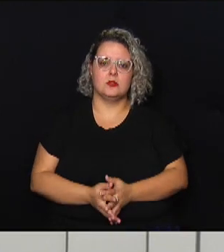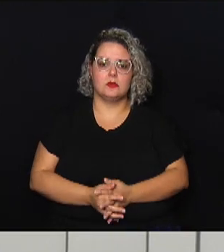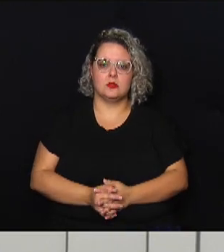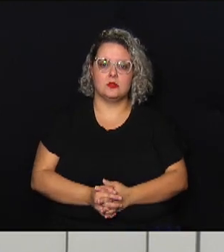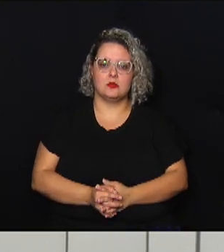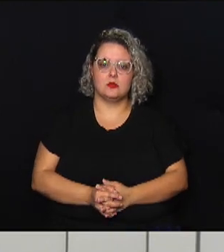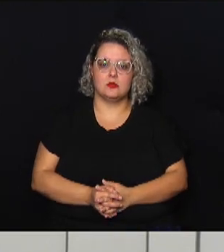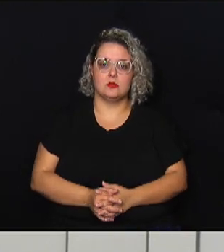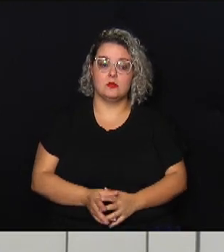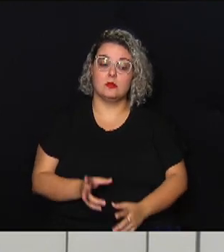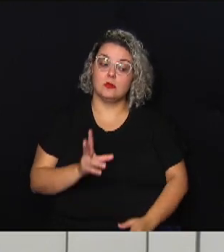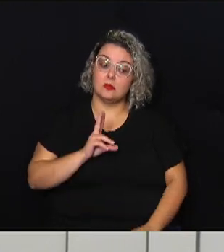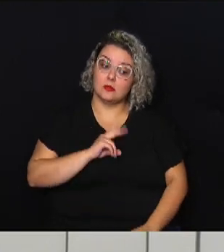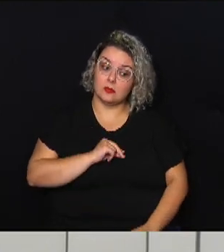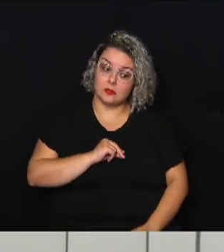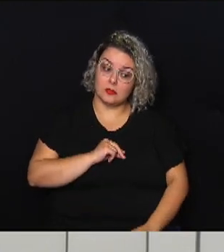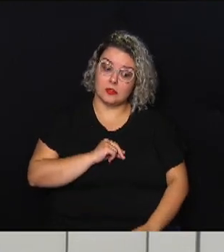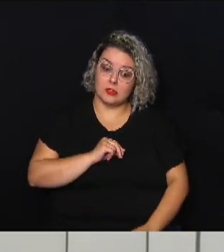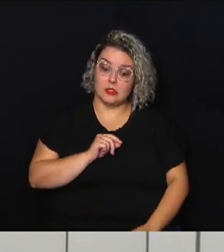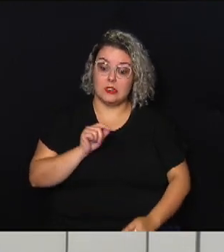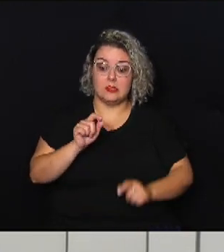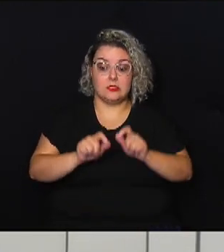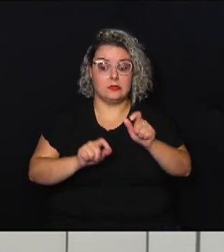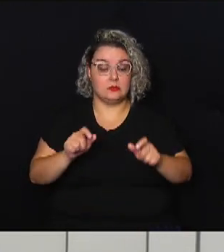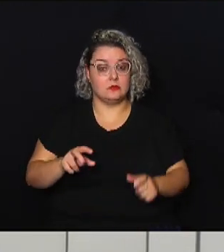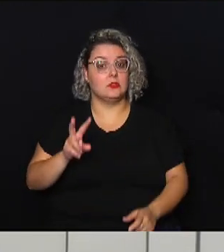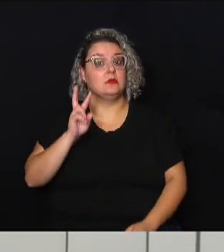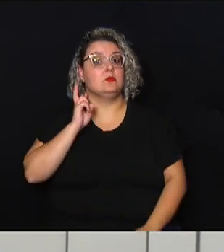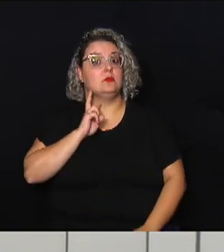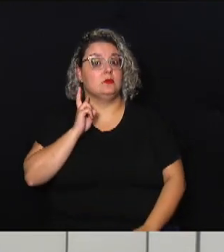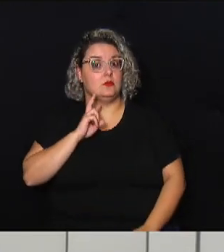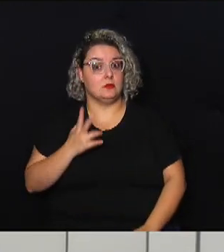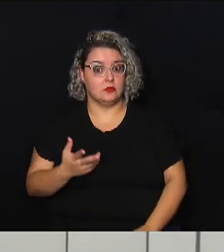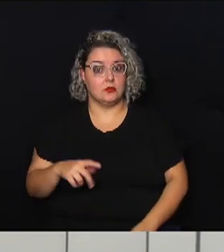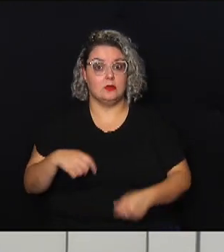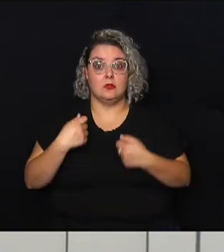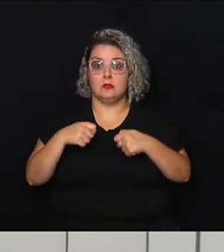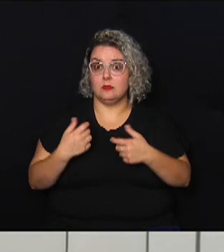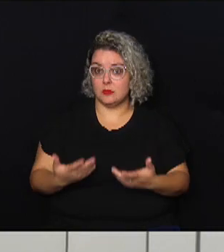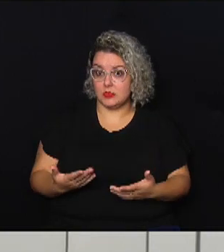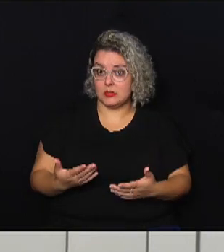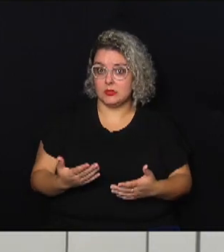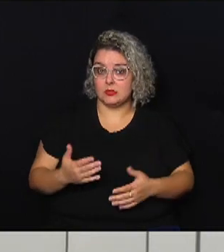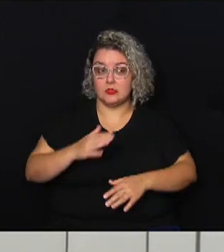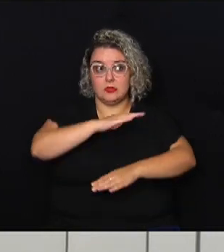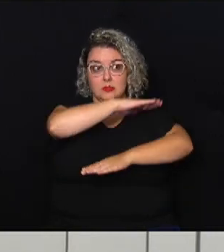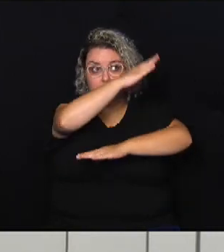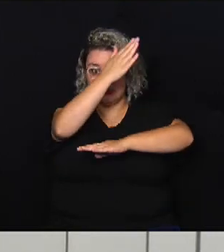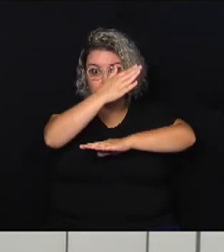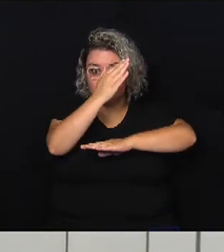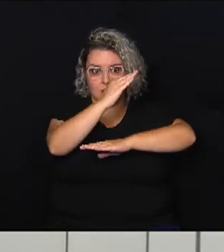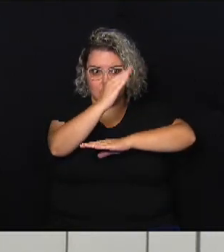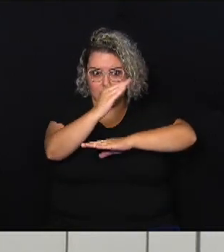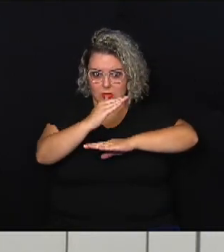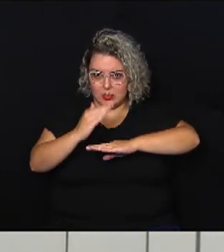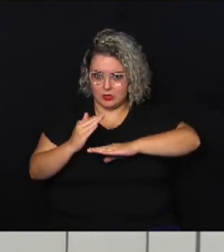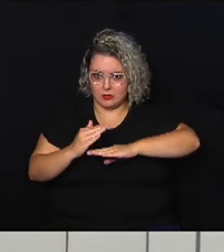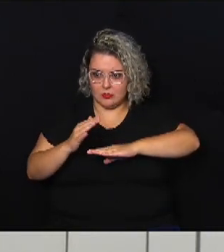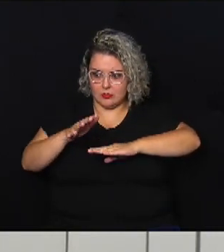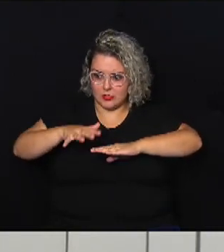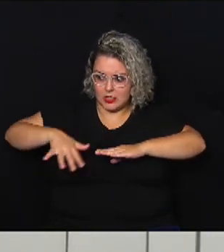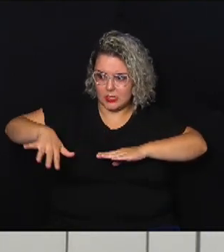olha essas pessoas vítimas que precisam sair das encostas elas vão para essas áreas